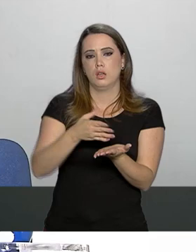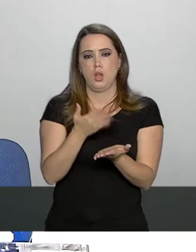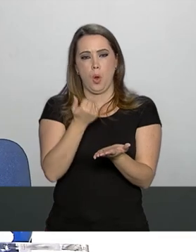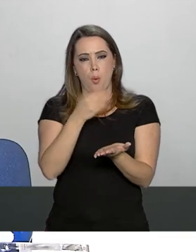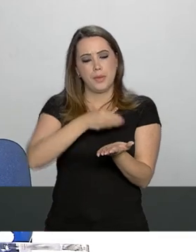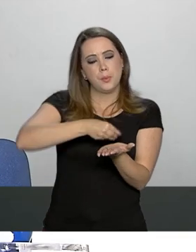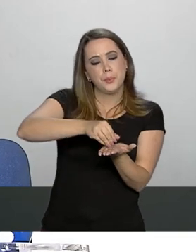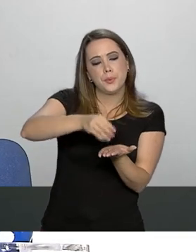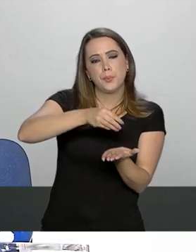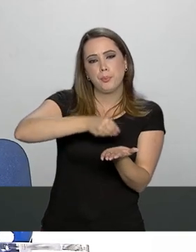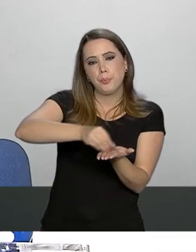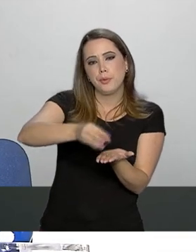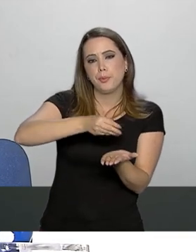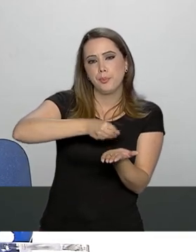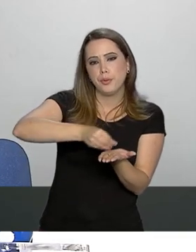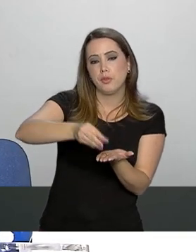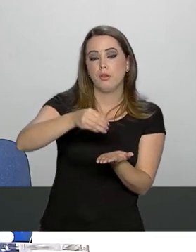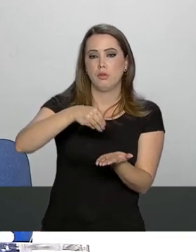ainda não está confirmado.